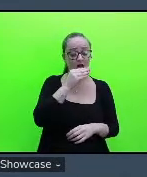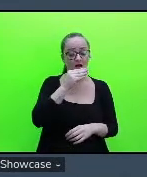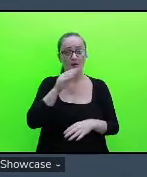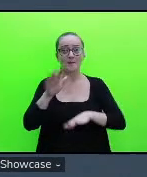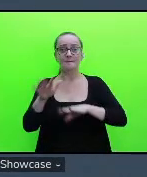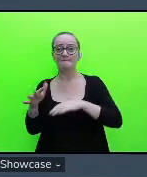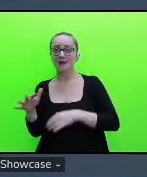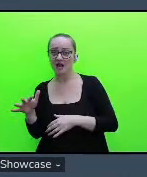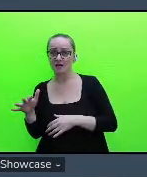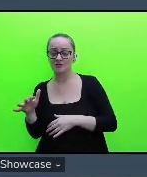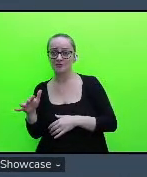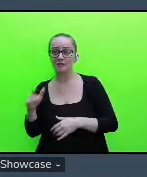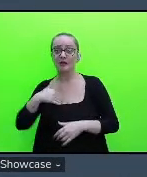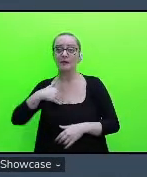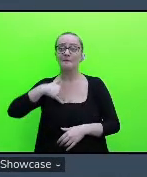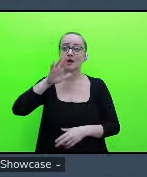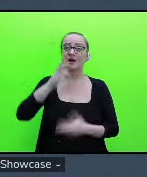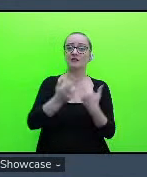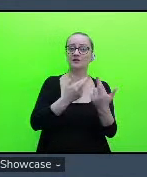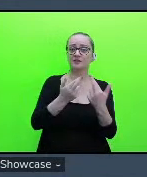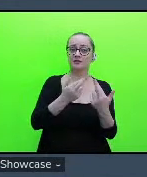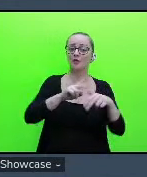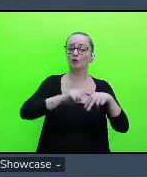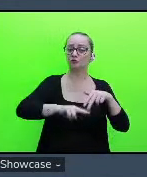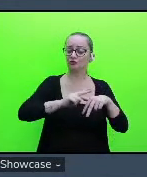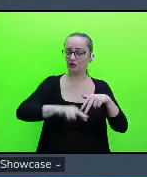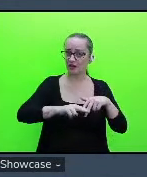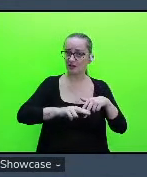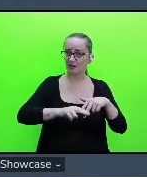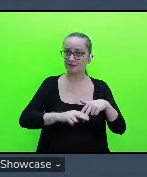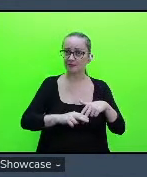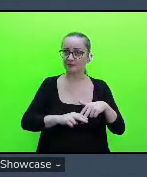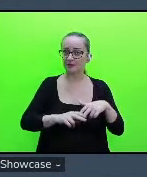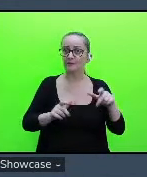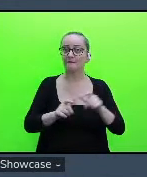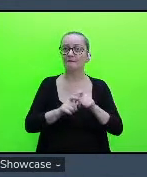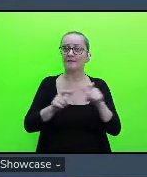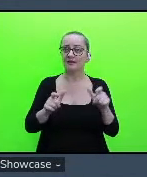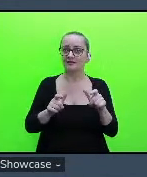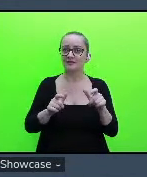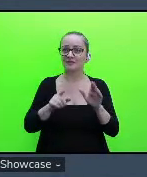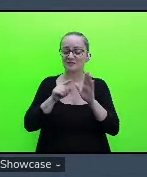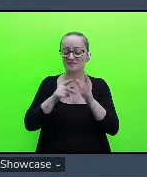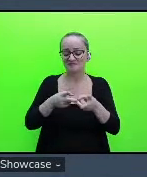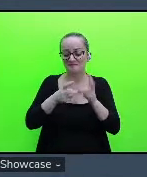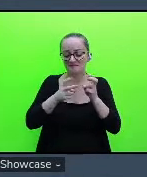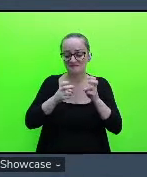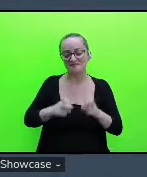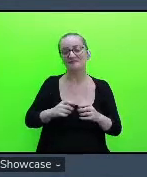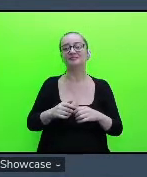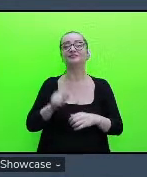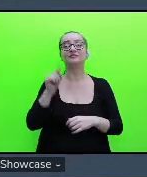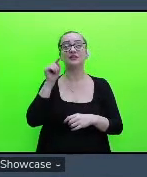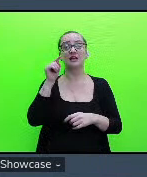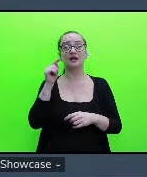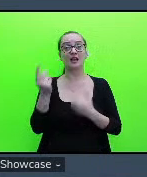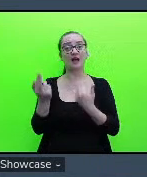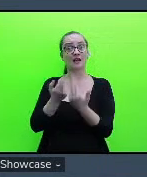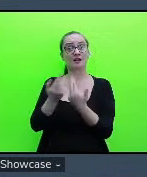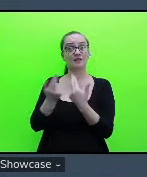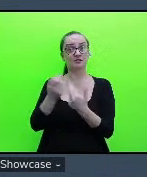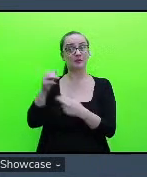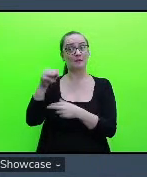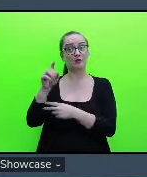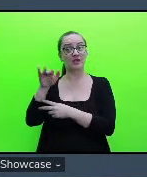com as maiores correlações entre o gênero para quase todos esses aspectos observados essas correlações moderadas